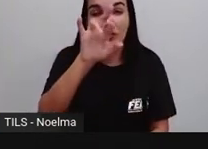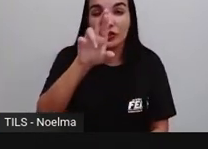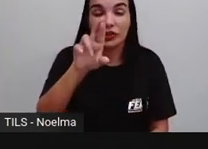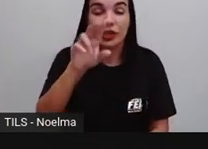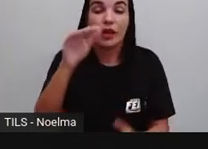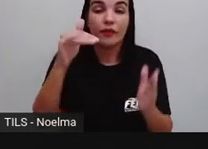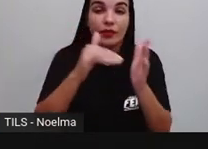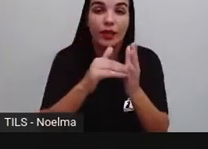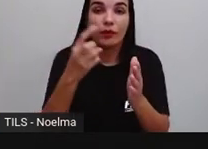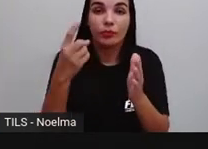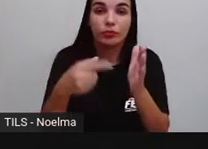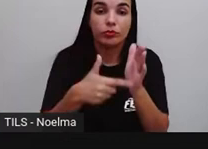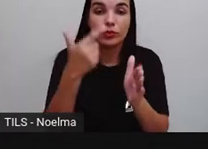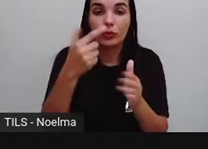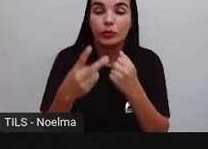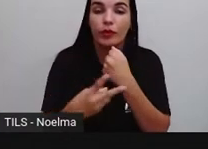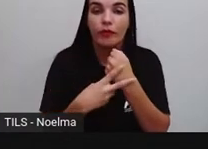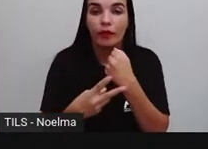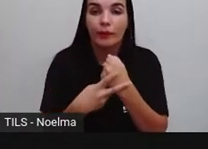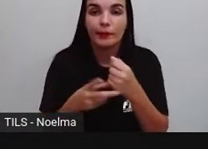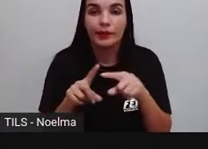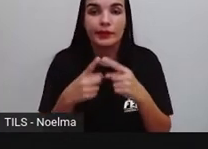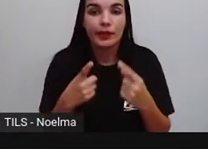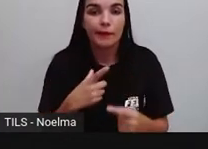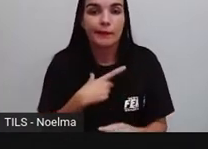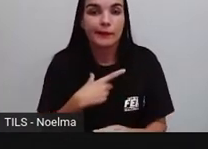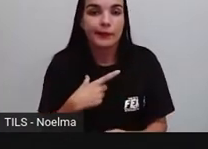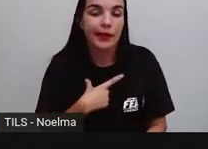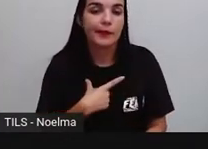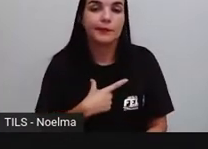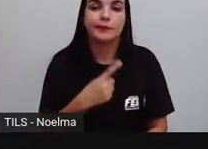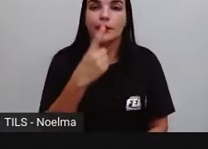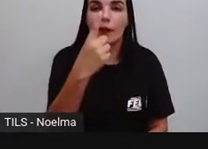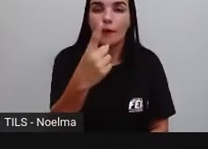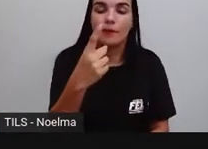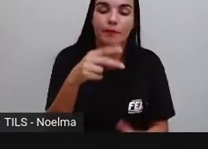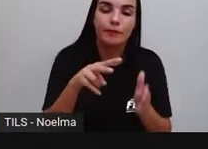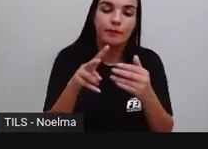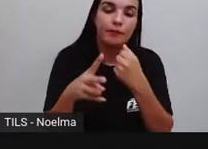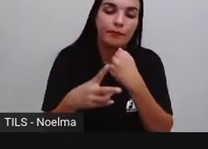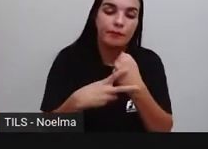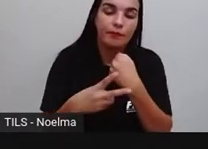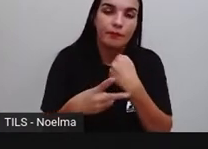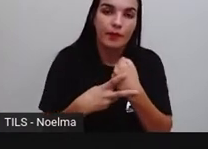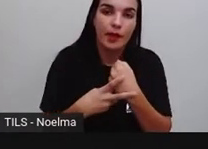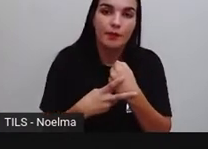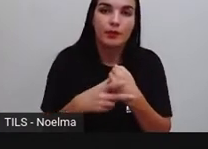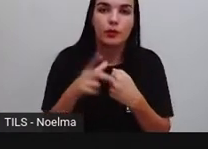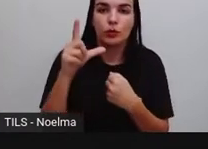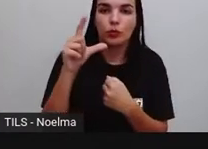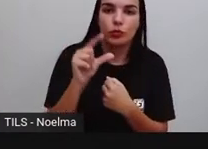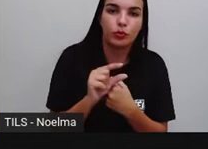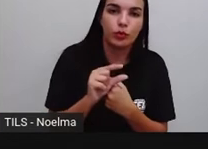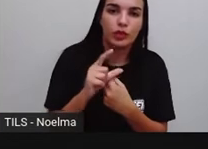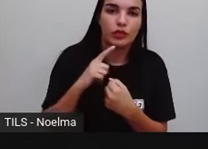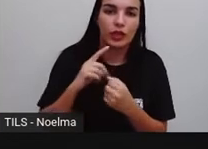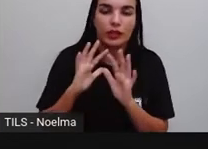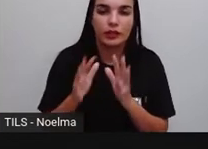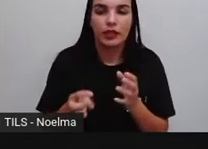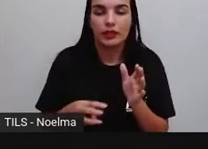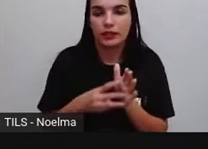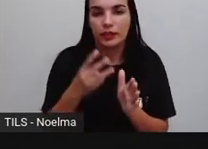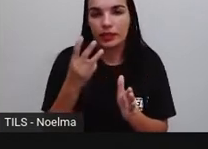Neste caso aí, nós temos um verbo que é reduzir, terceira